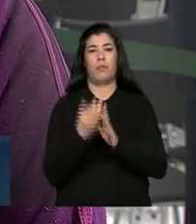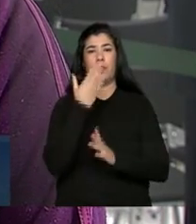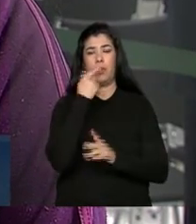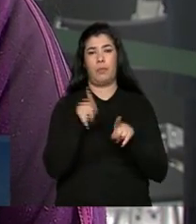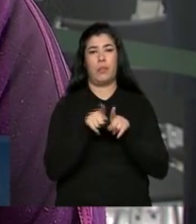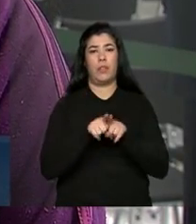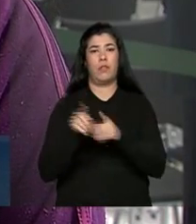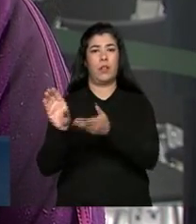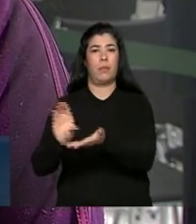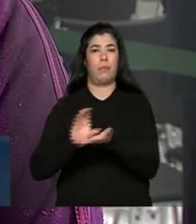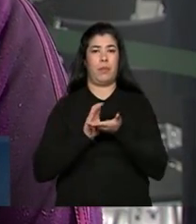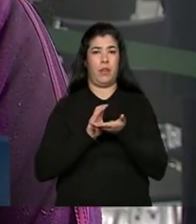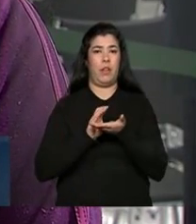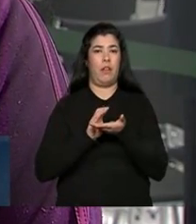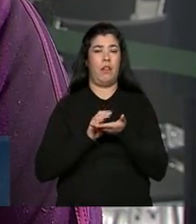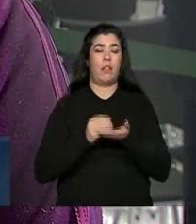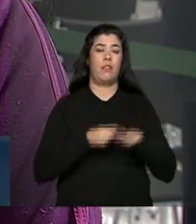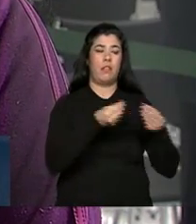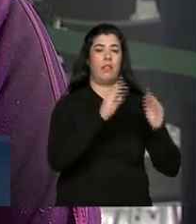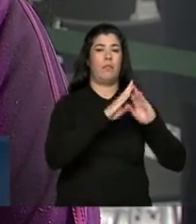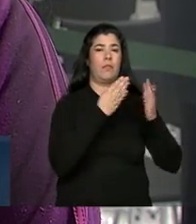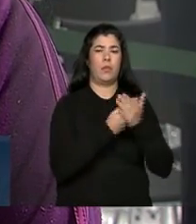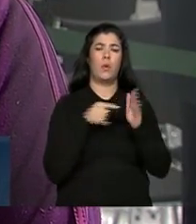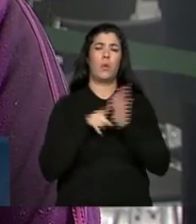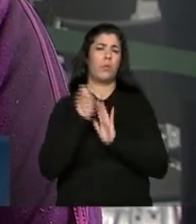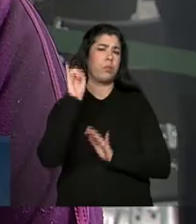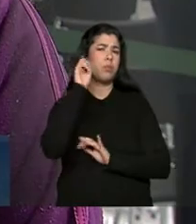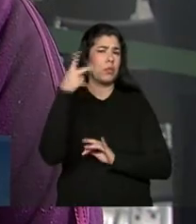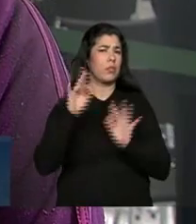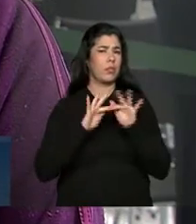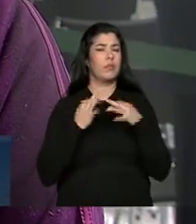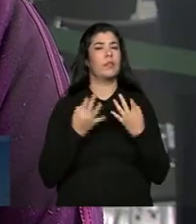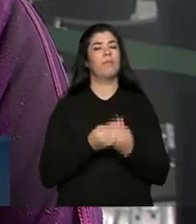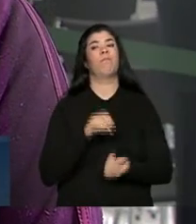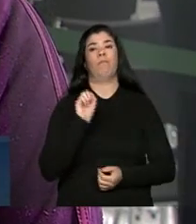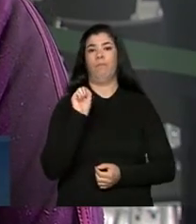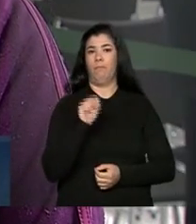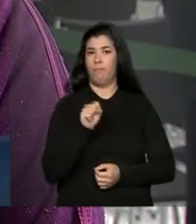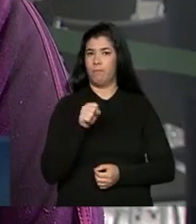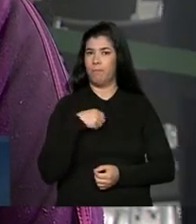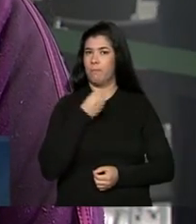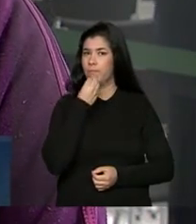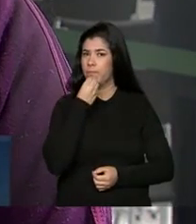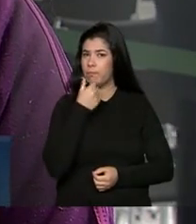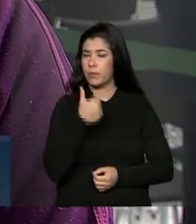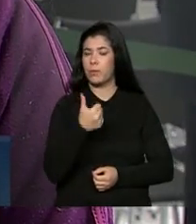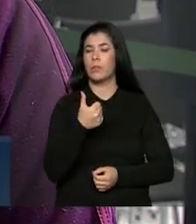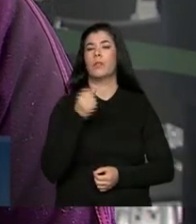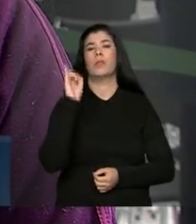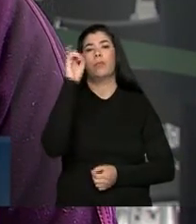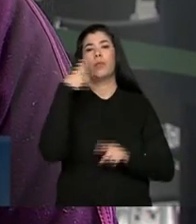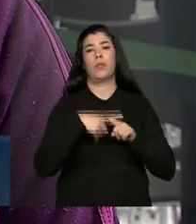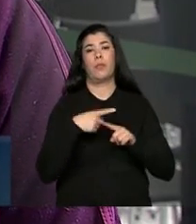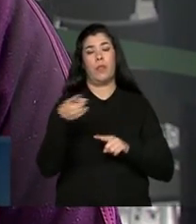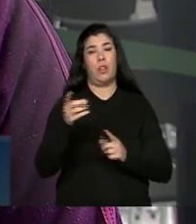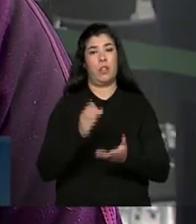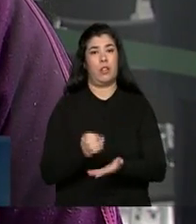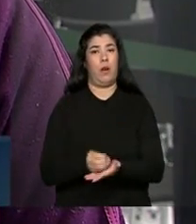importante para agregar renda lá para a sua família? Isso. É muito importante. Porque, através do PA,